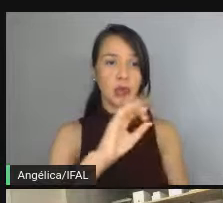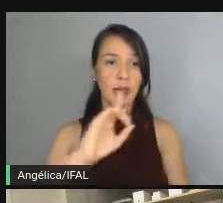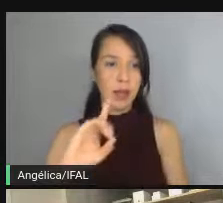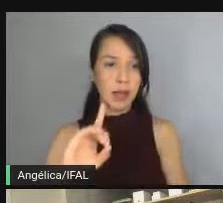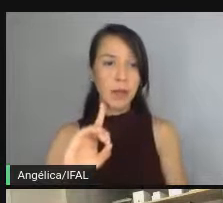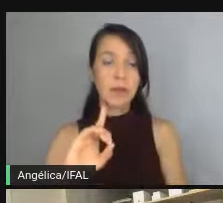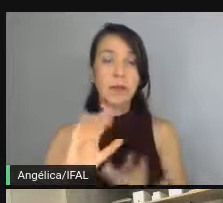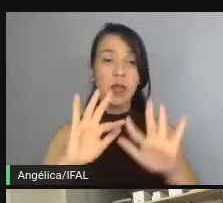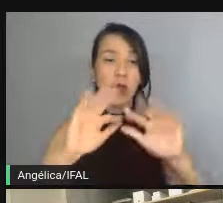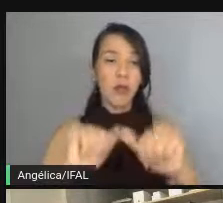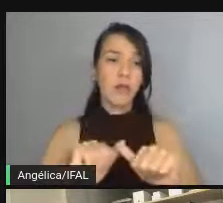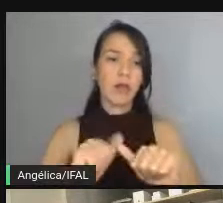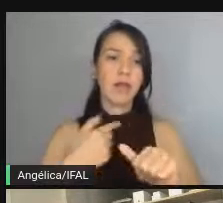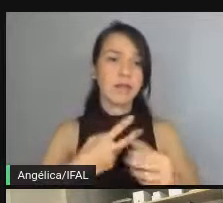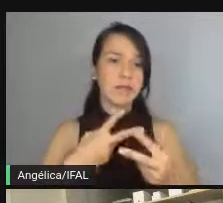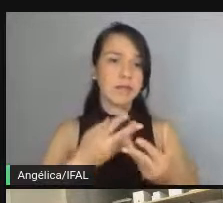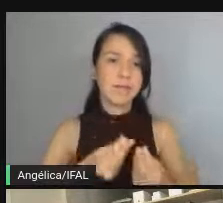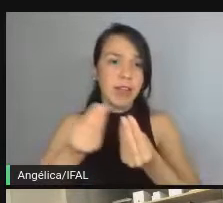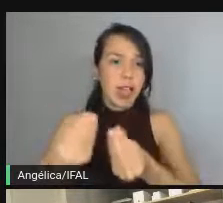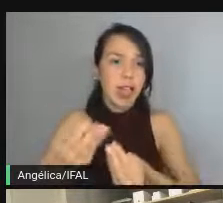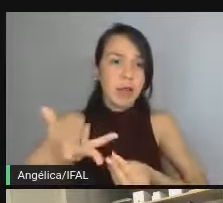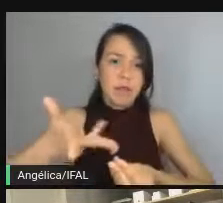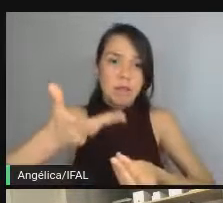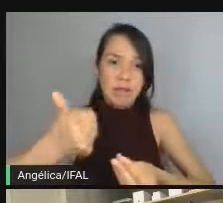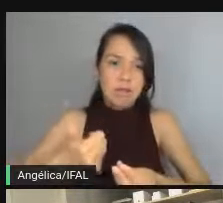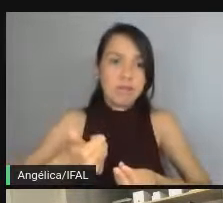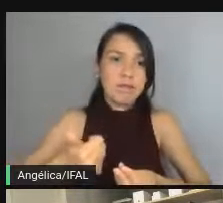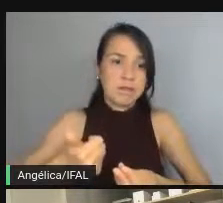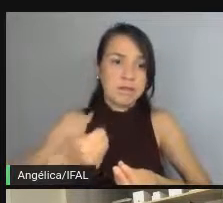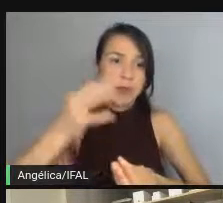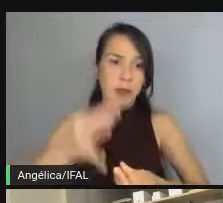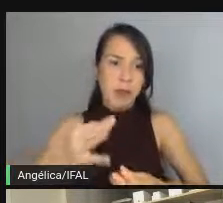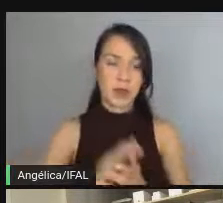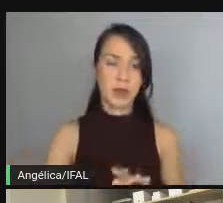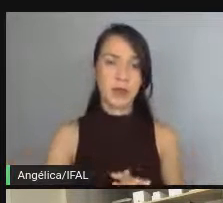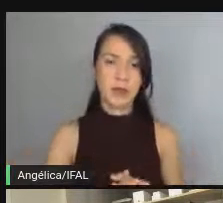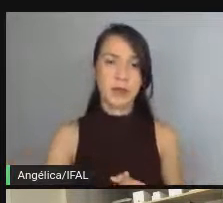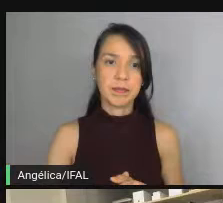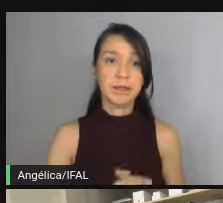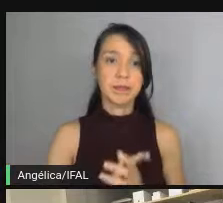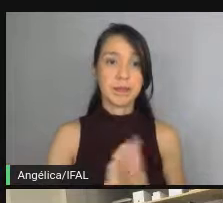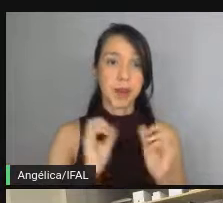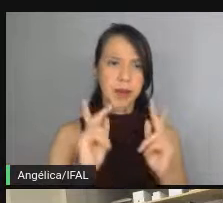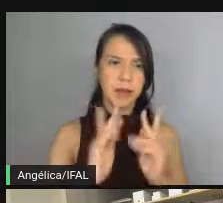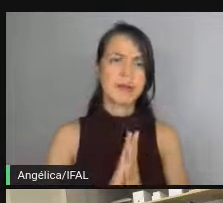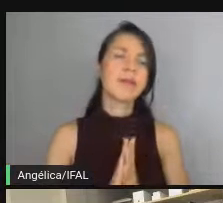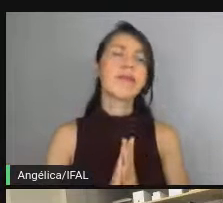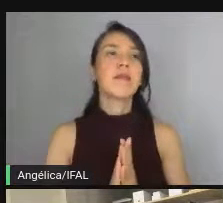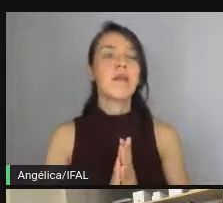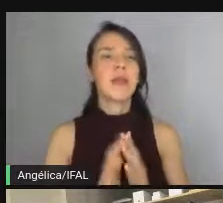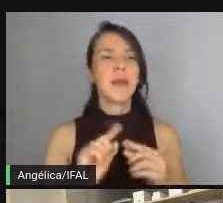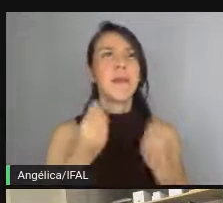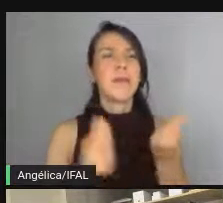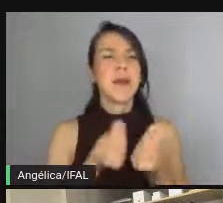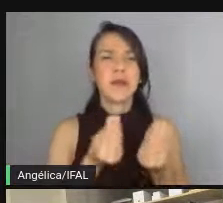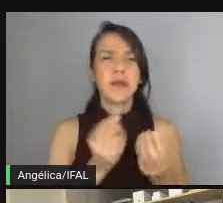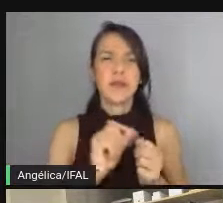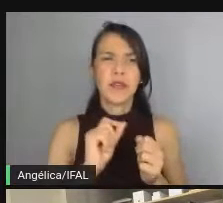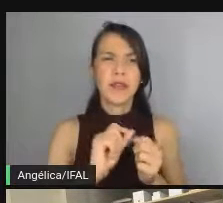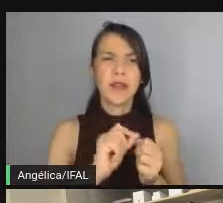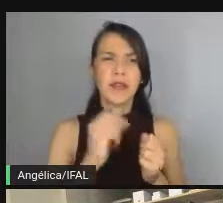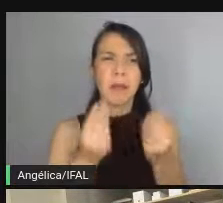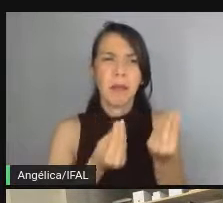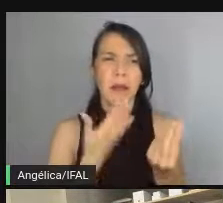resultado final você vai entregar com muito mais qualidade. Beleza. Mas como eu posso fazer essas